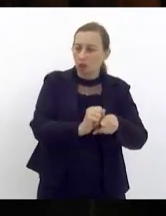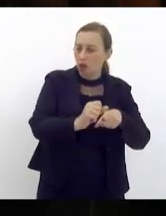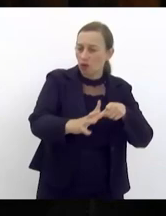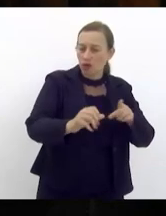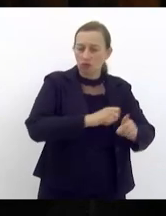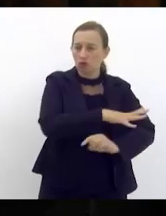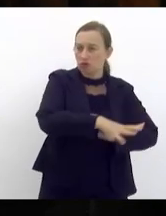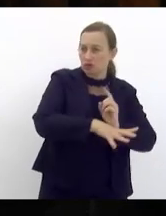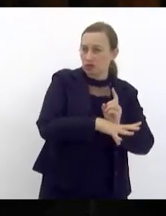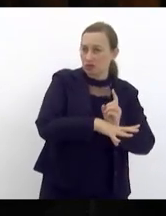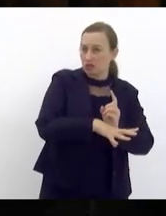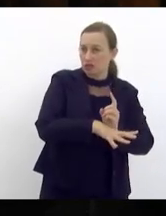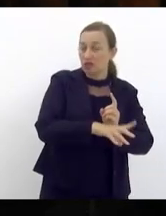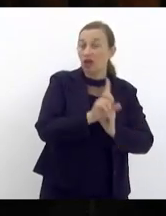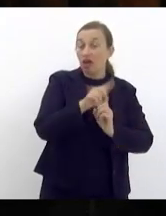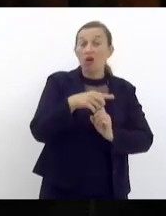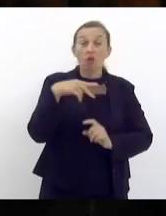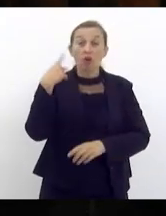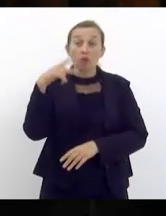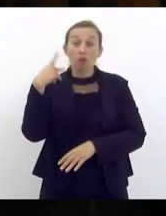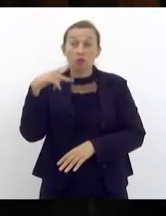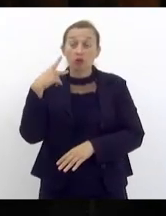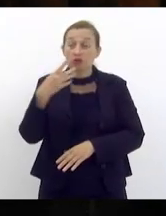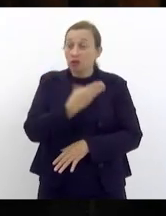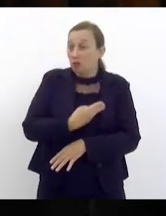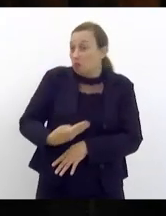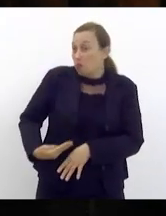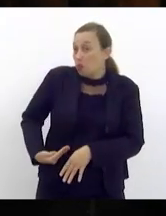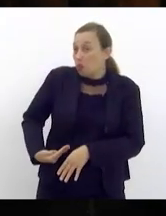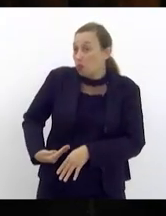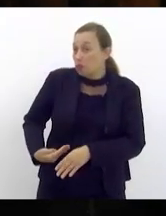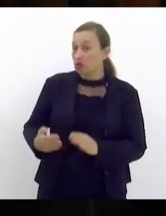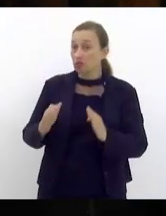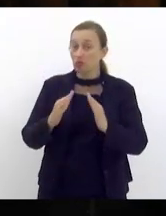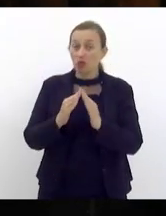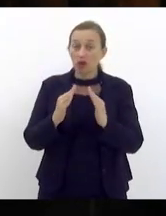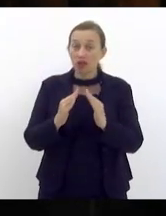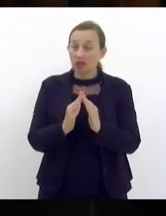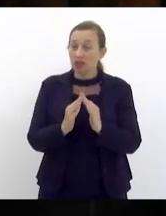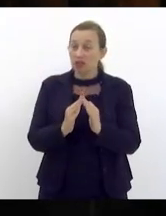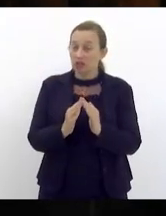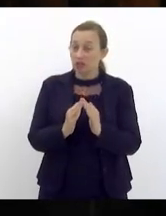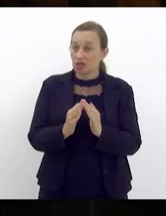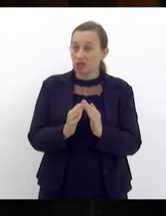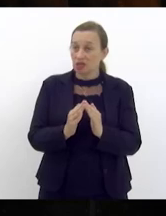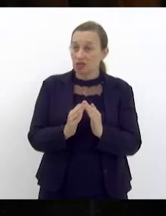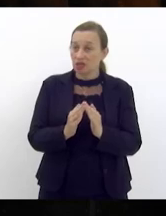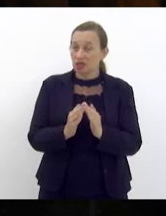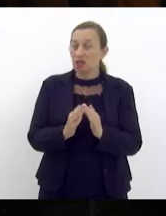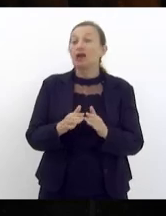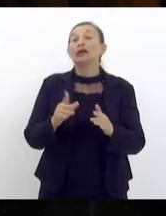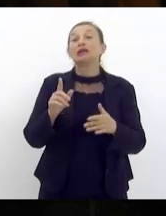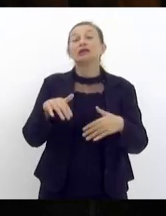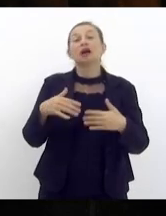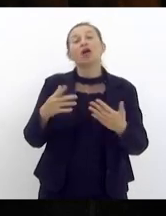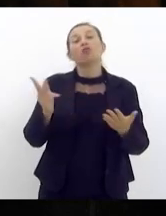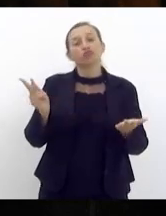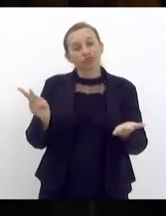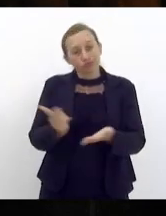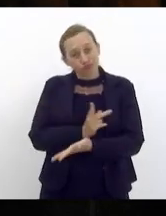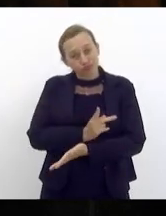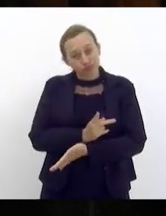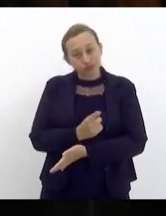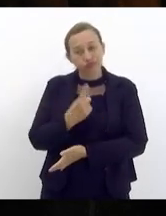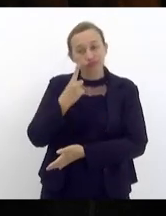uma política pública habitacional e é exatamente isso que vem acontecendo